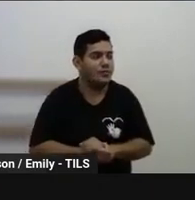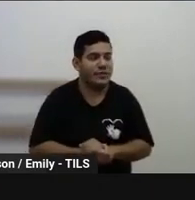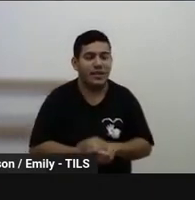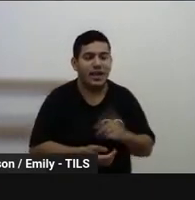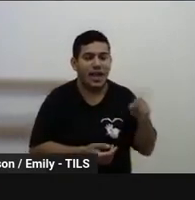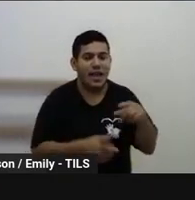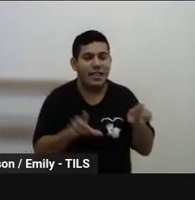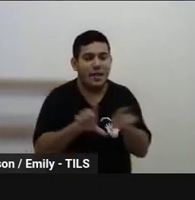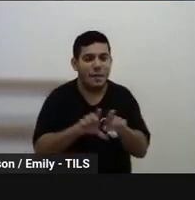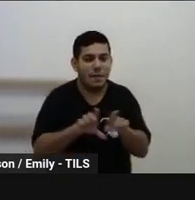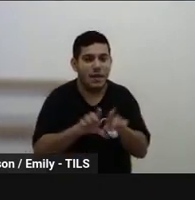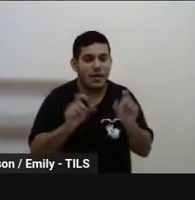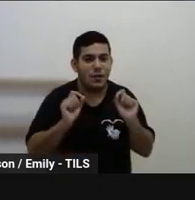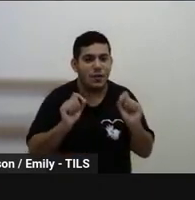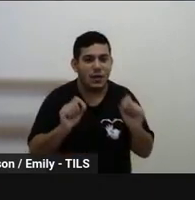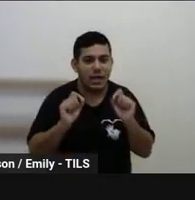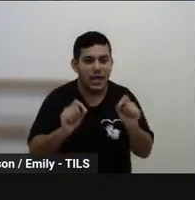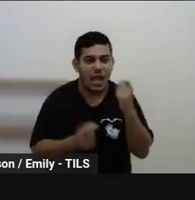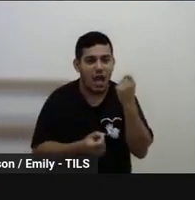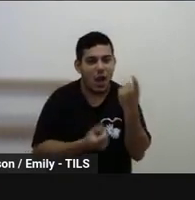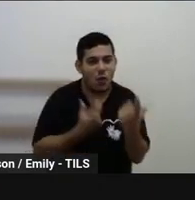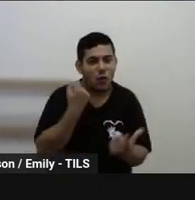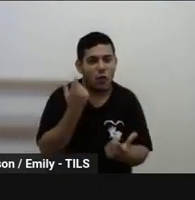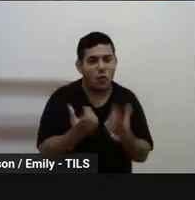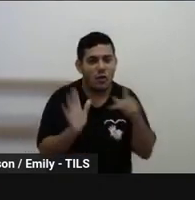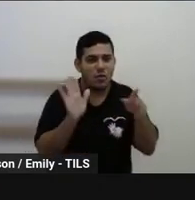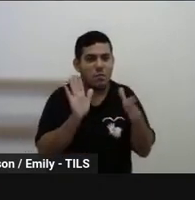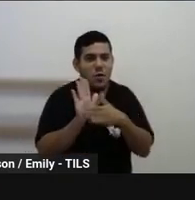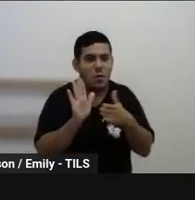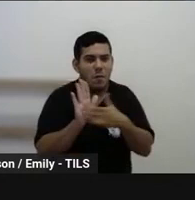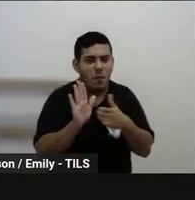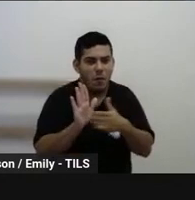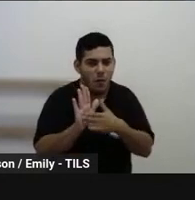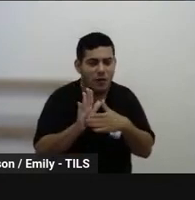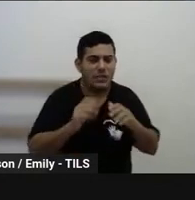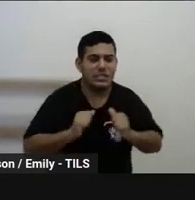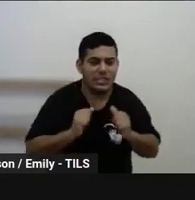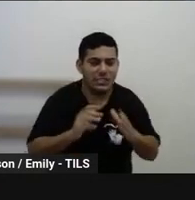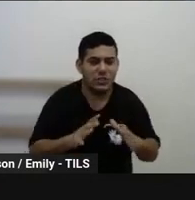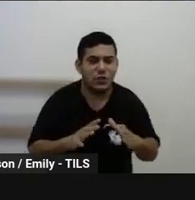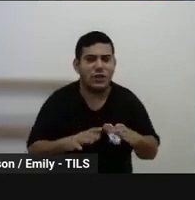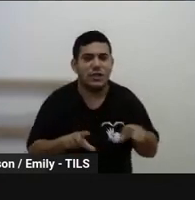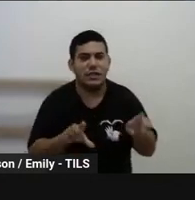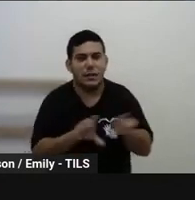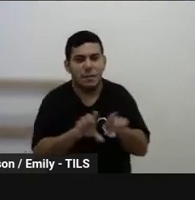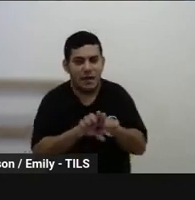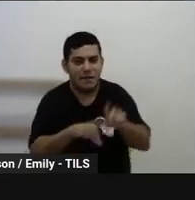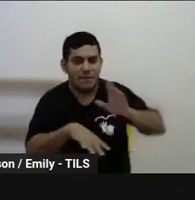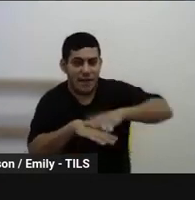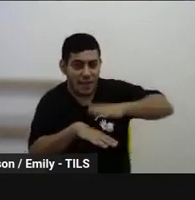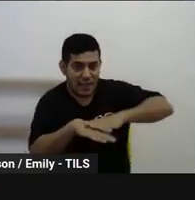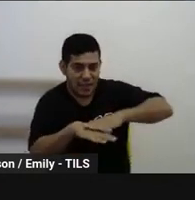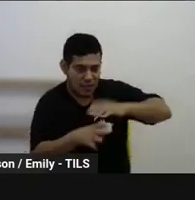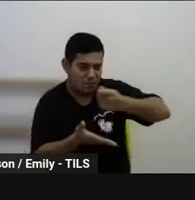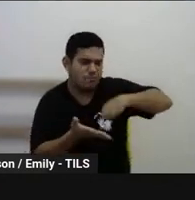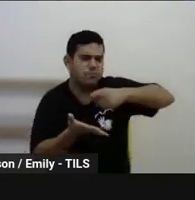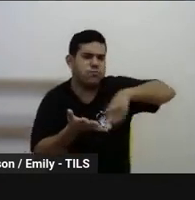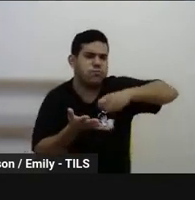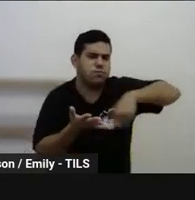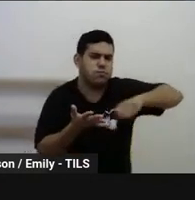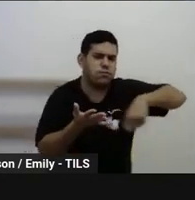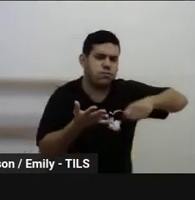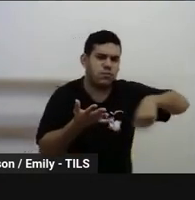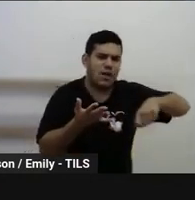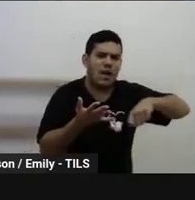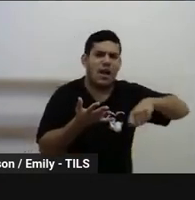também algumas propostas de ações e ou produções autorais dos próprios estudantes internacionais. E